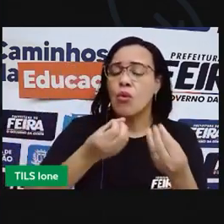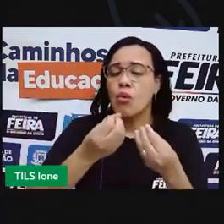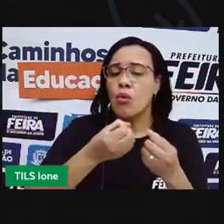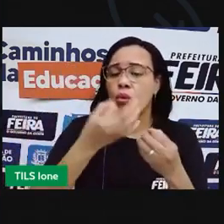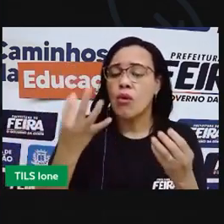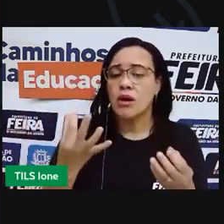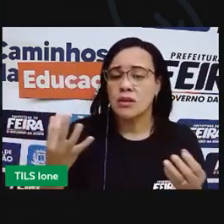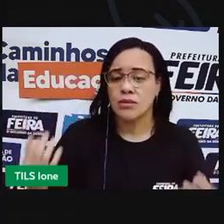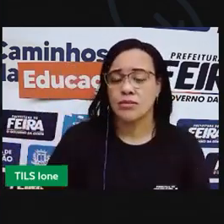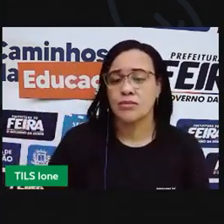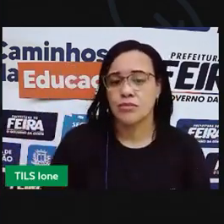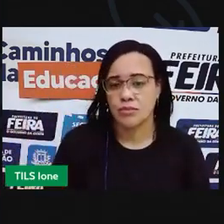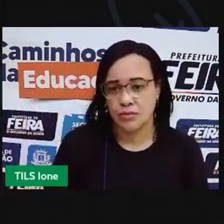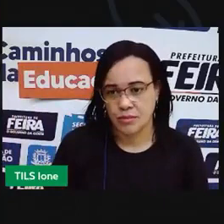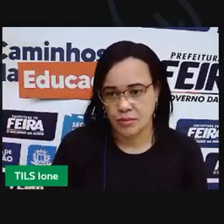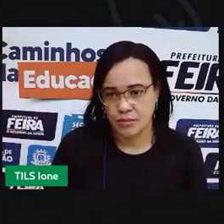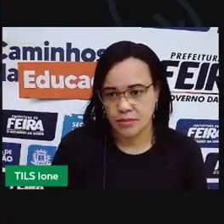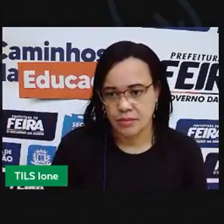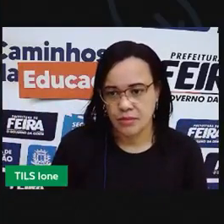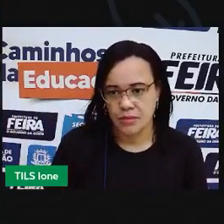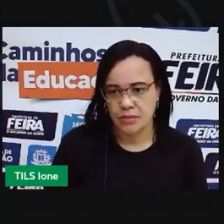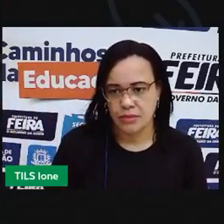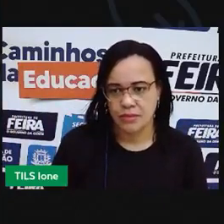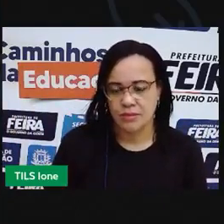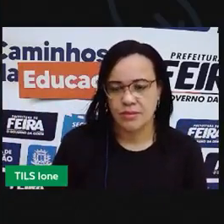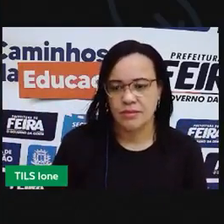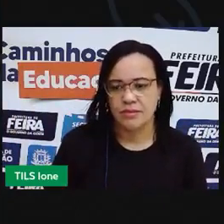retirar eu